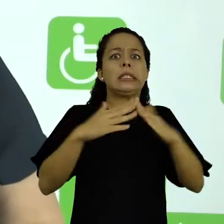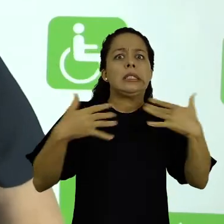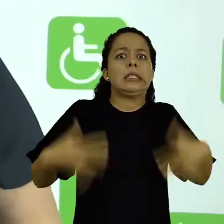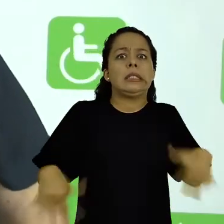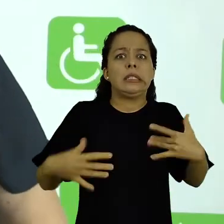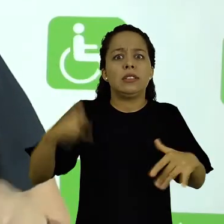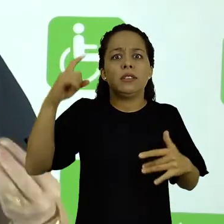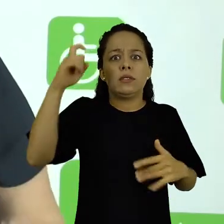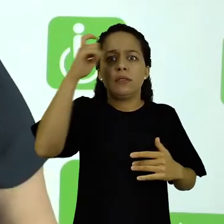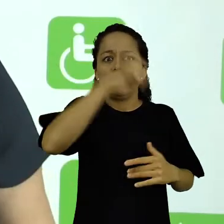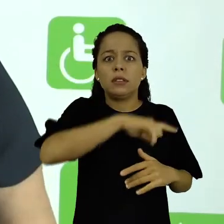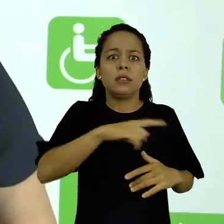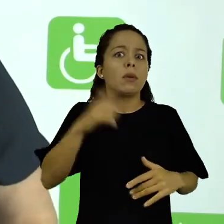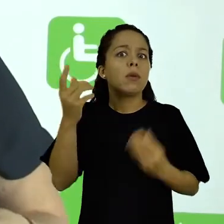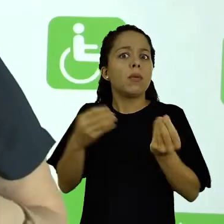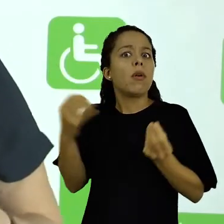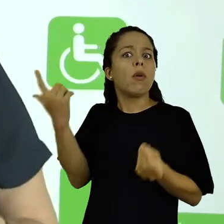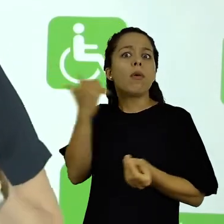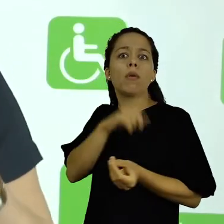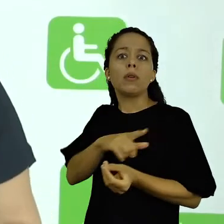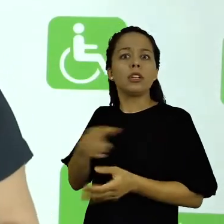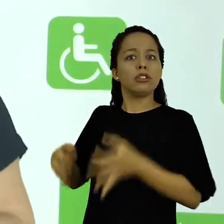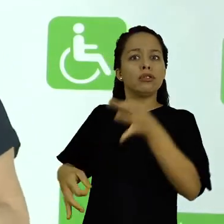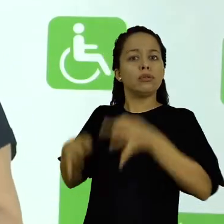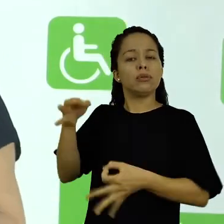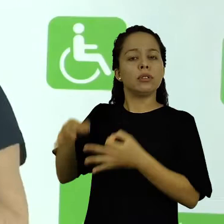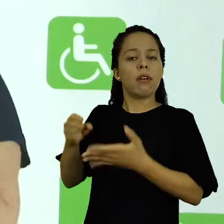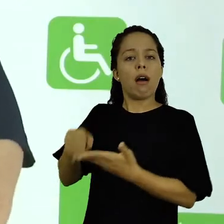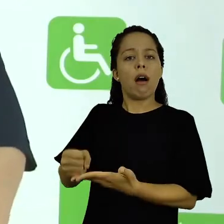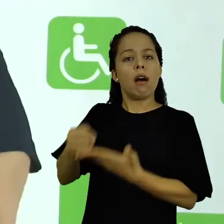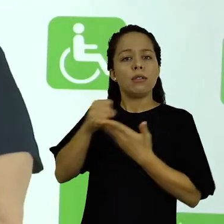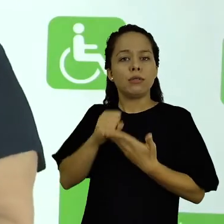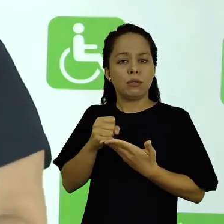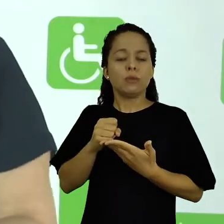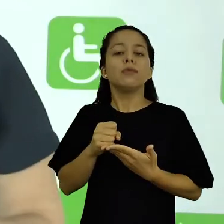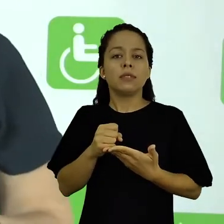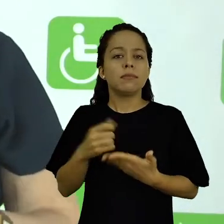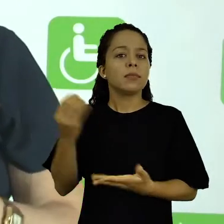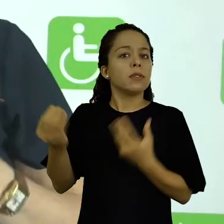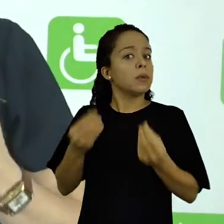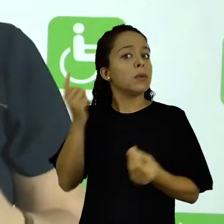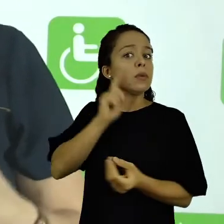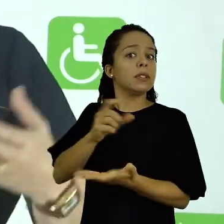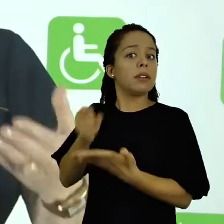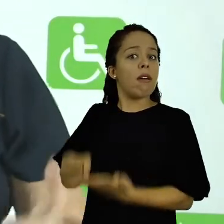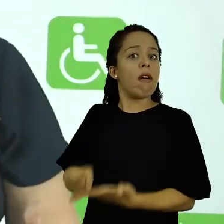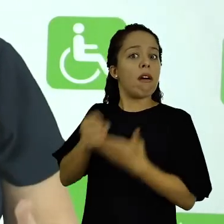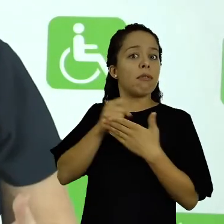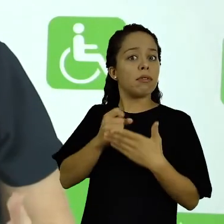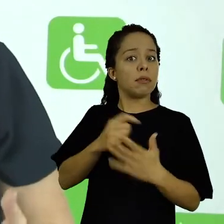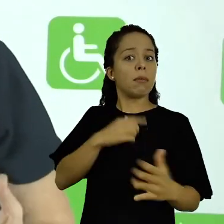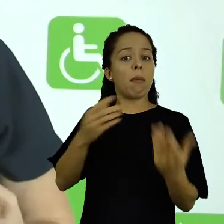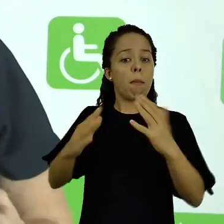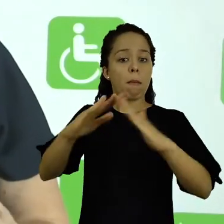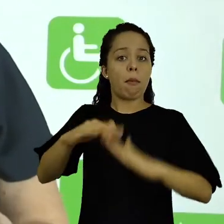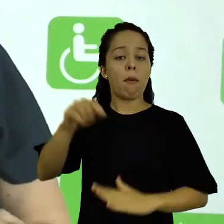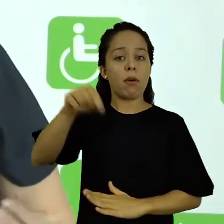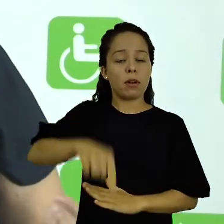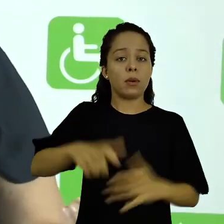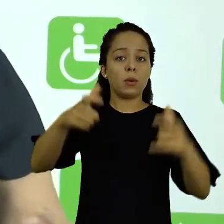dificuldade de provar isso aí, de conseguir na justiça ou conseguir alguém que os ajude